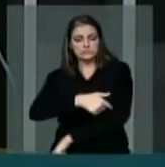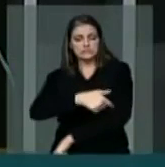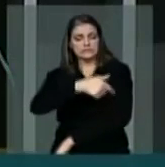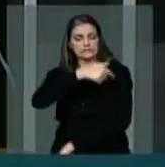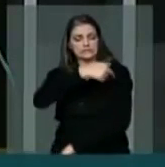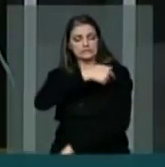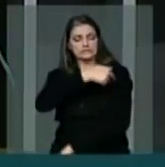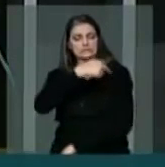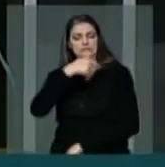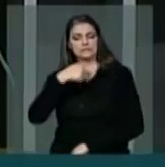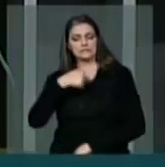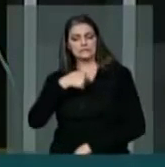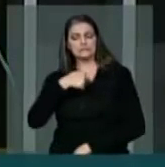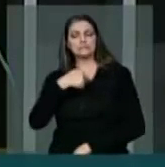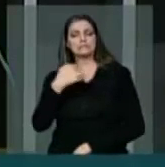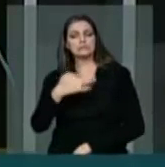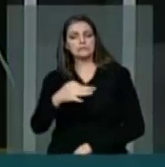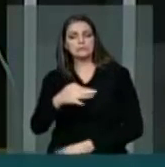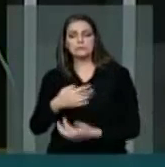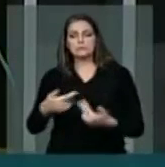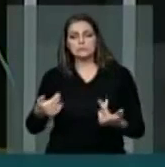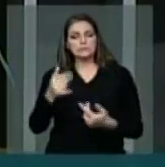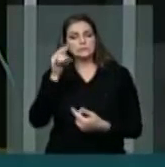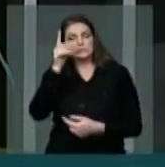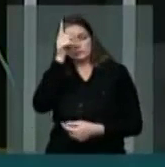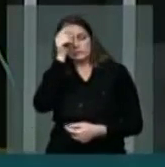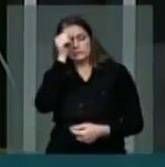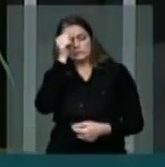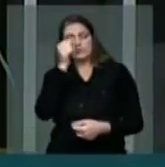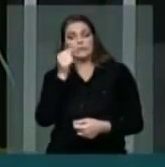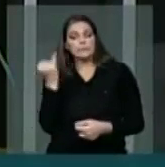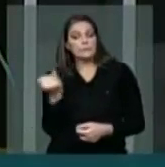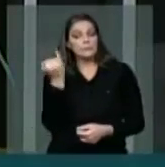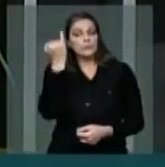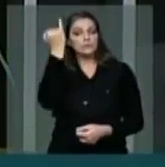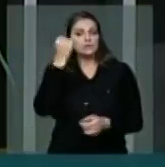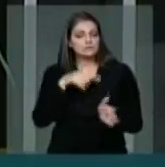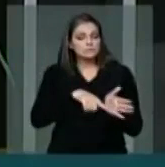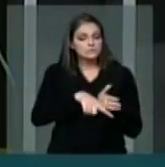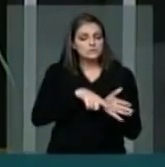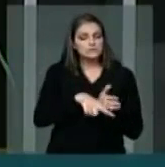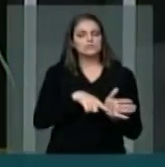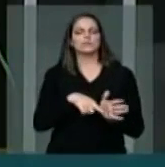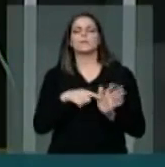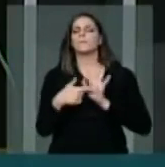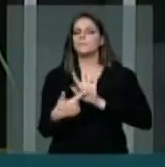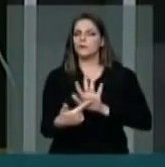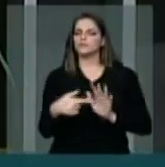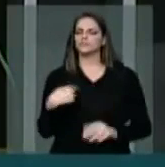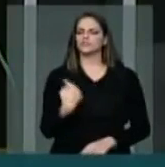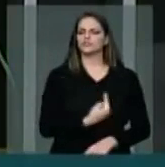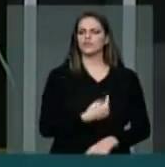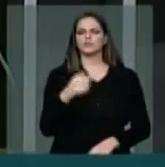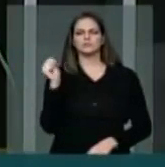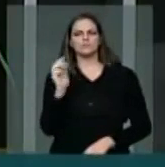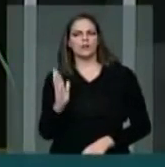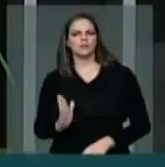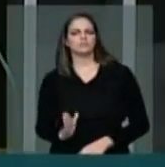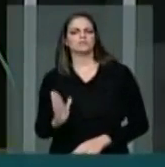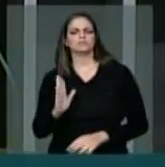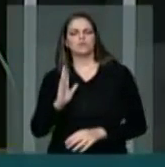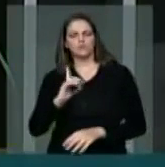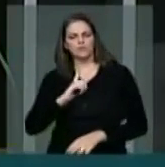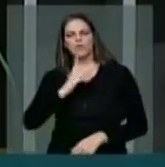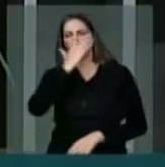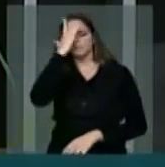específicas em diferentes partes do corpo. Esses estudos mostram que nossos pesquisadores estão atentos à